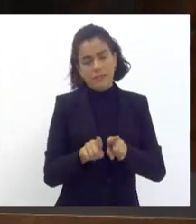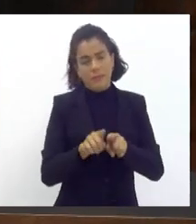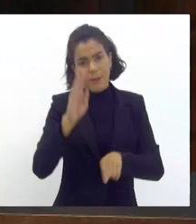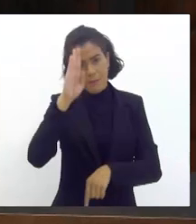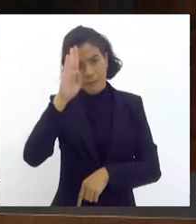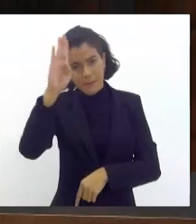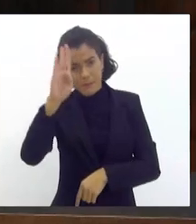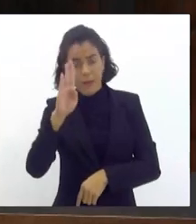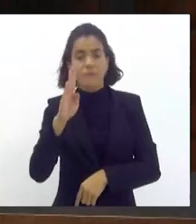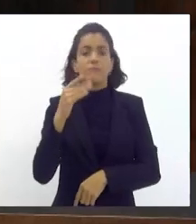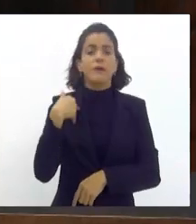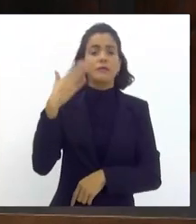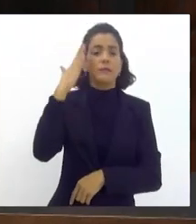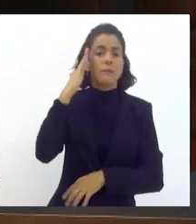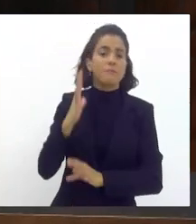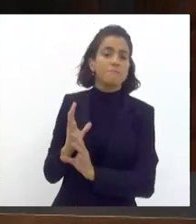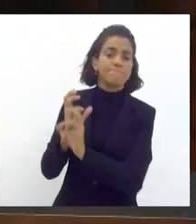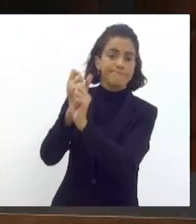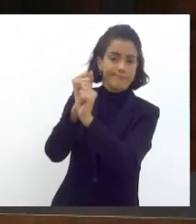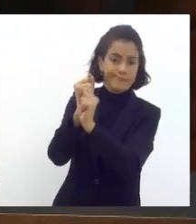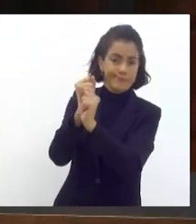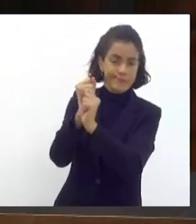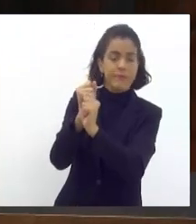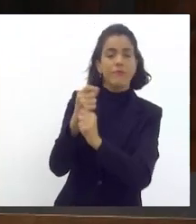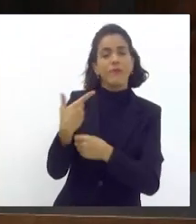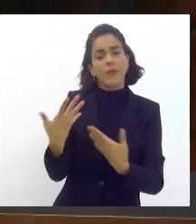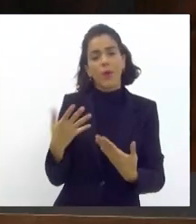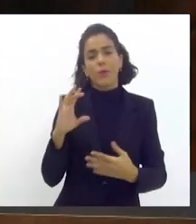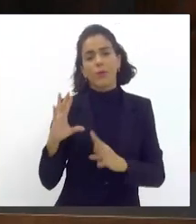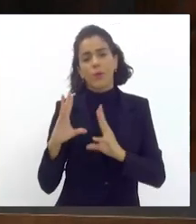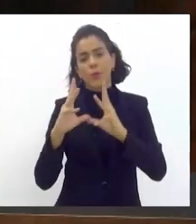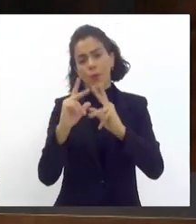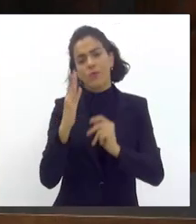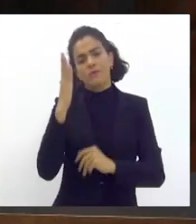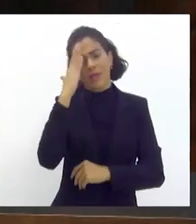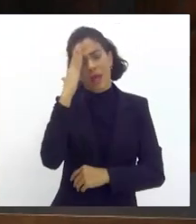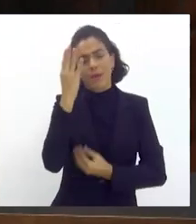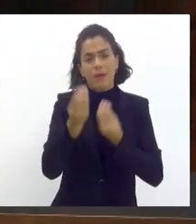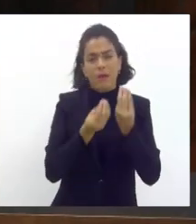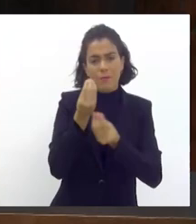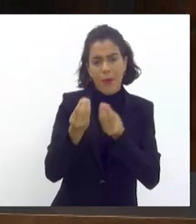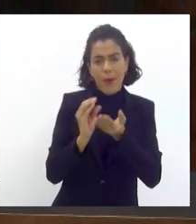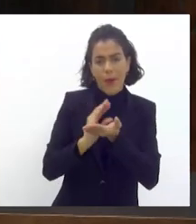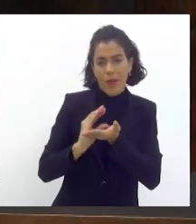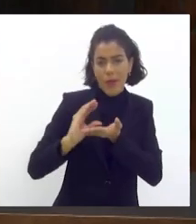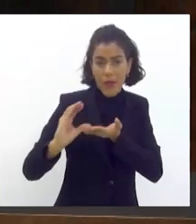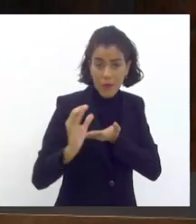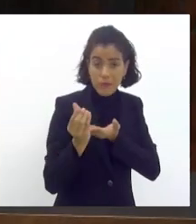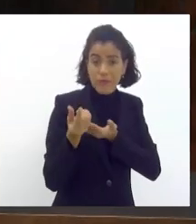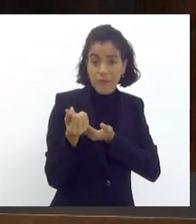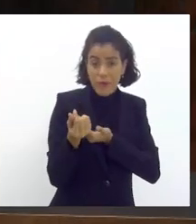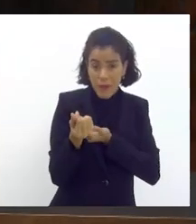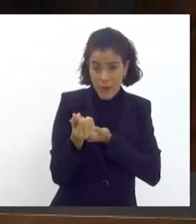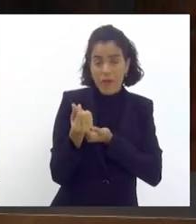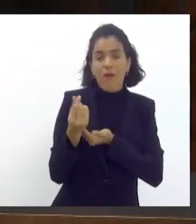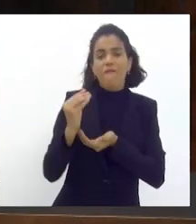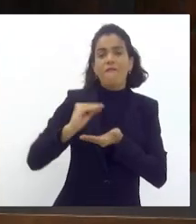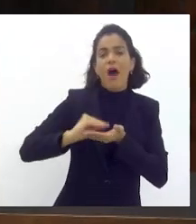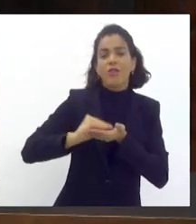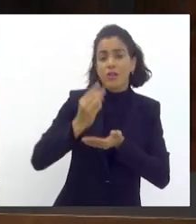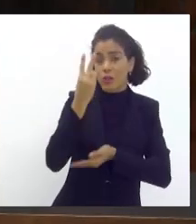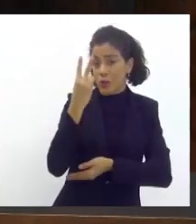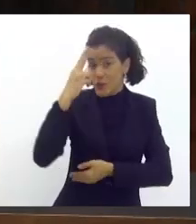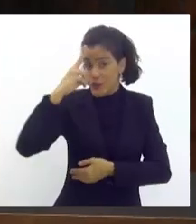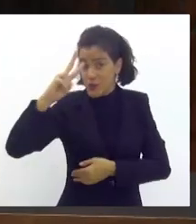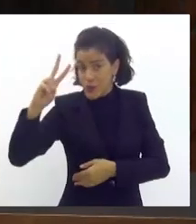diz respeito à previsibilidade das escolas. Todos aqui que operam o carnaval sabem que um recurso financeiro que chega faltando dois dias para o